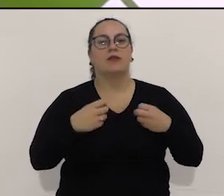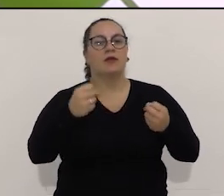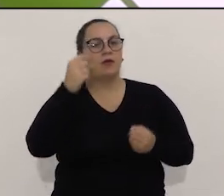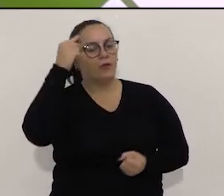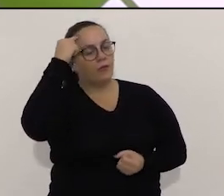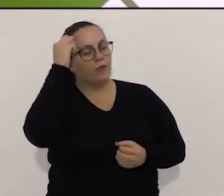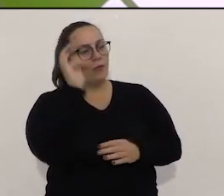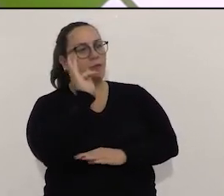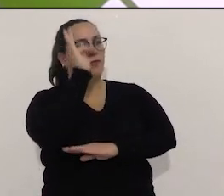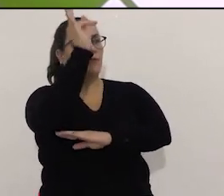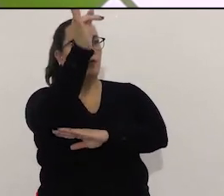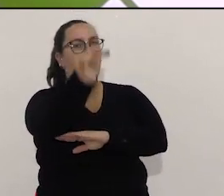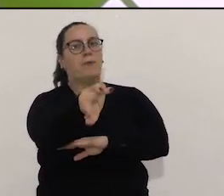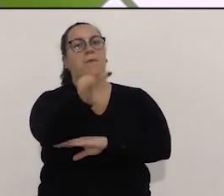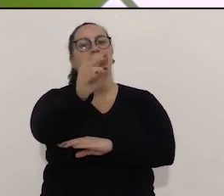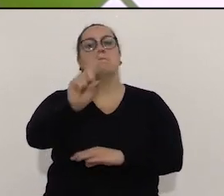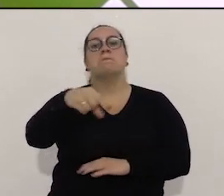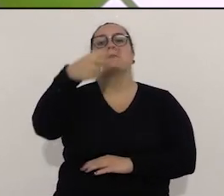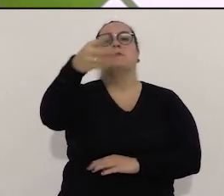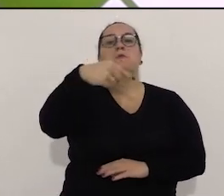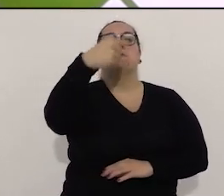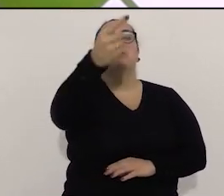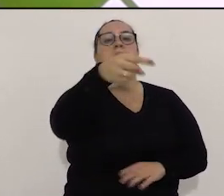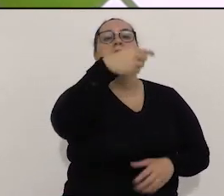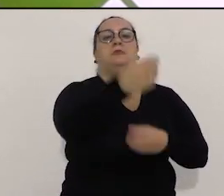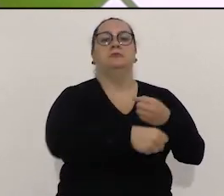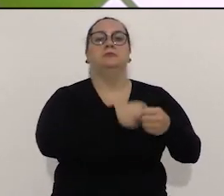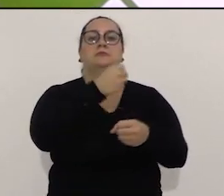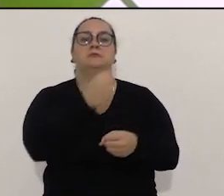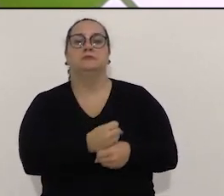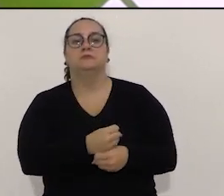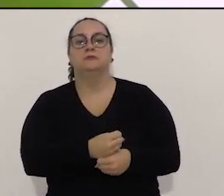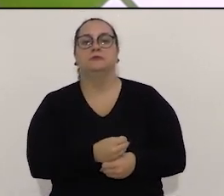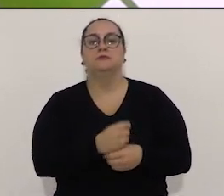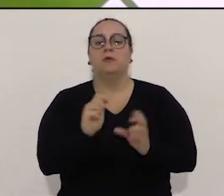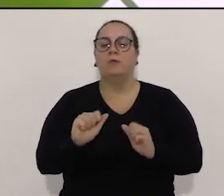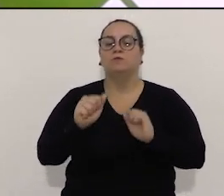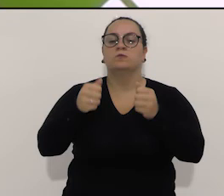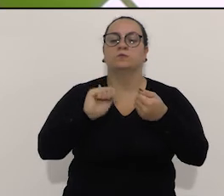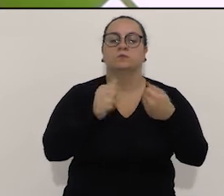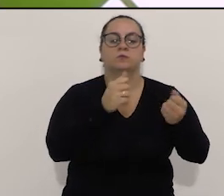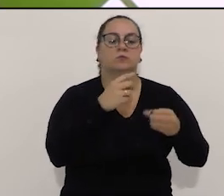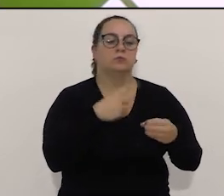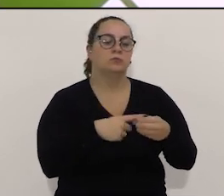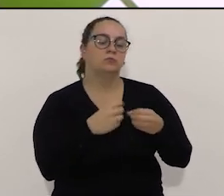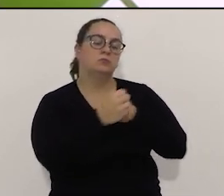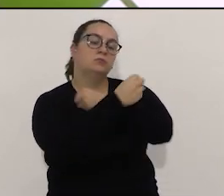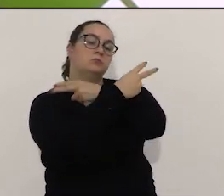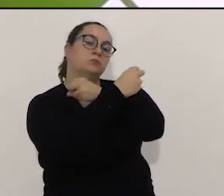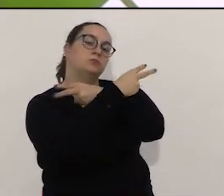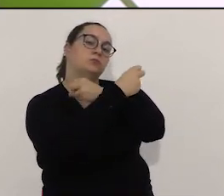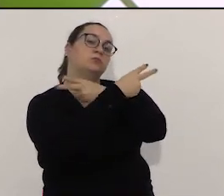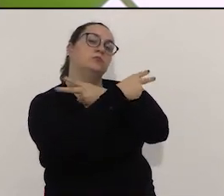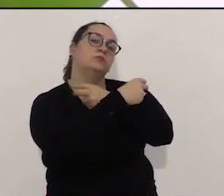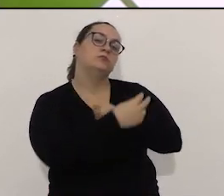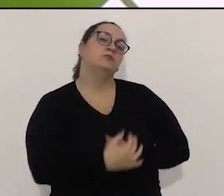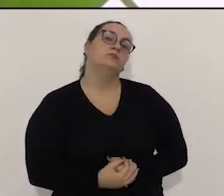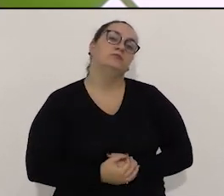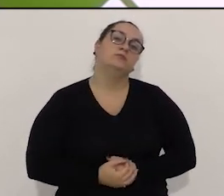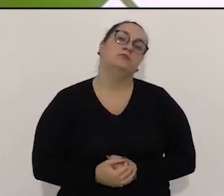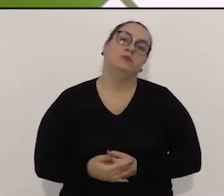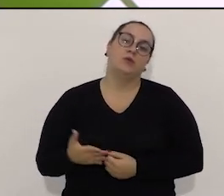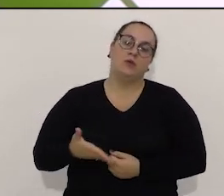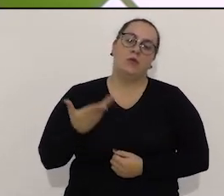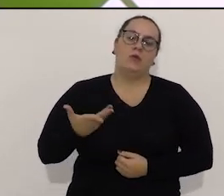pensar a varé para o futuro. Pensar a varé daqui 10, 15, 20 anos. O a gente pode oferecer para a cidade? Eu acho que esse é o desafio